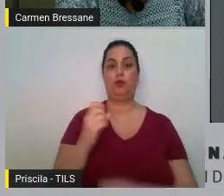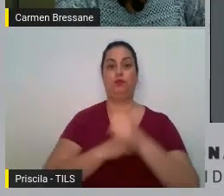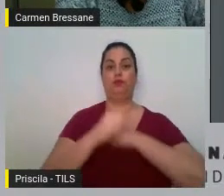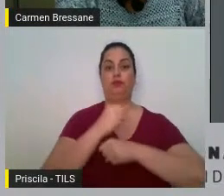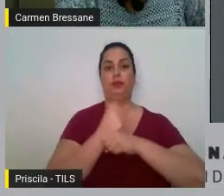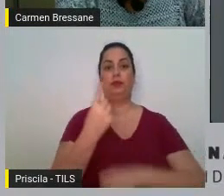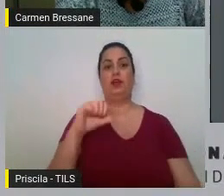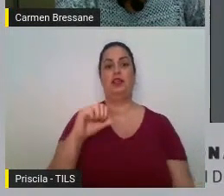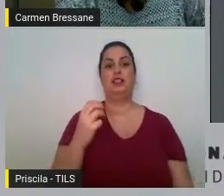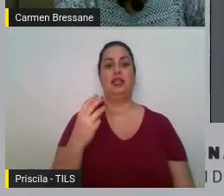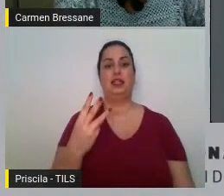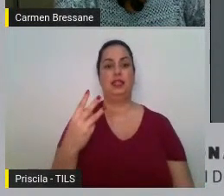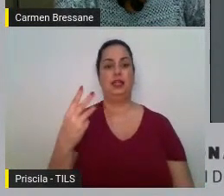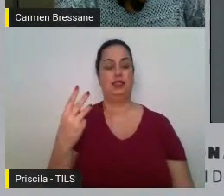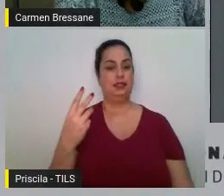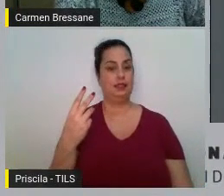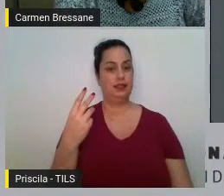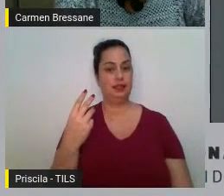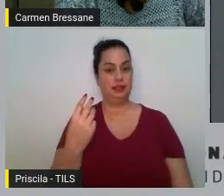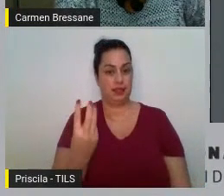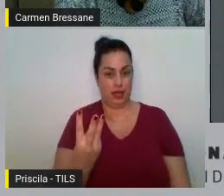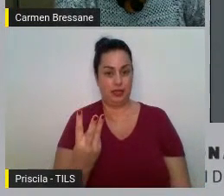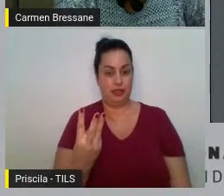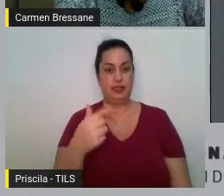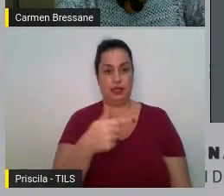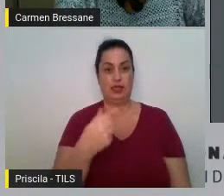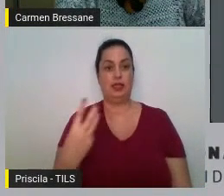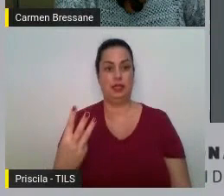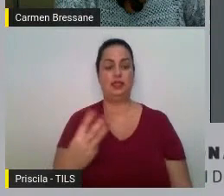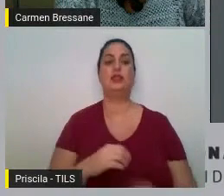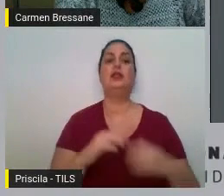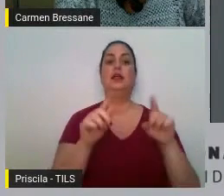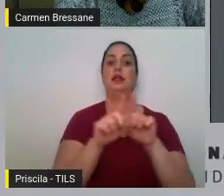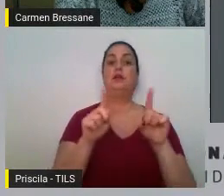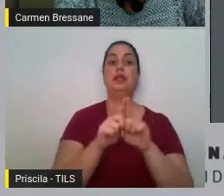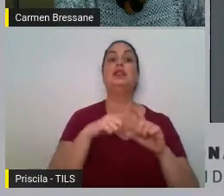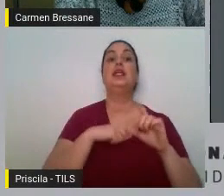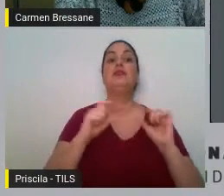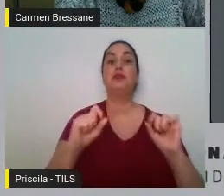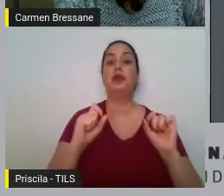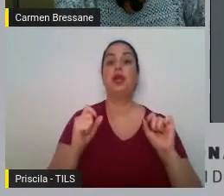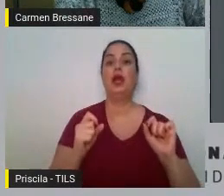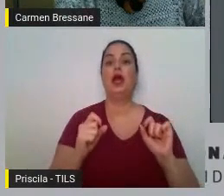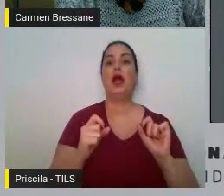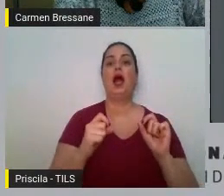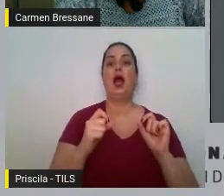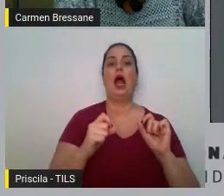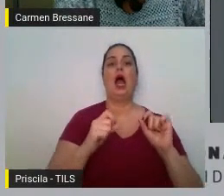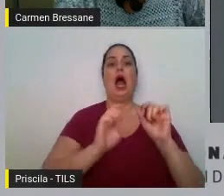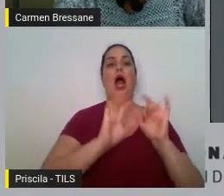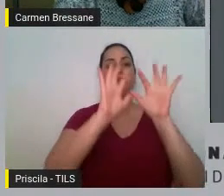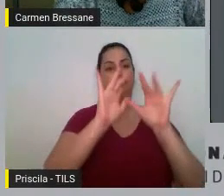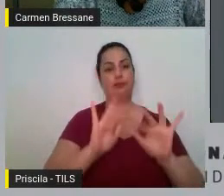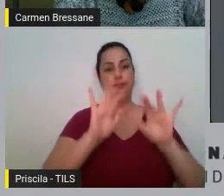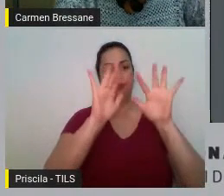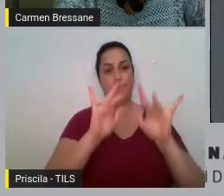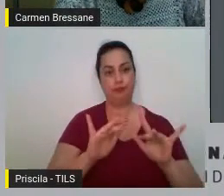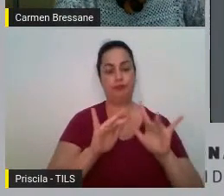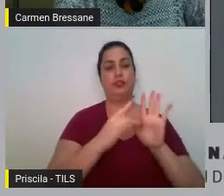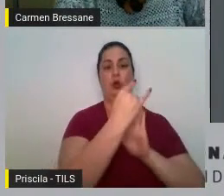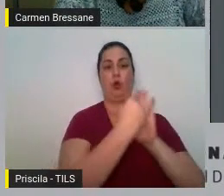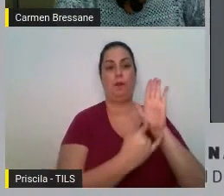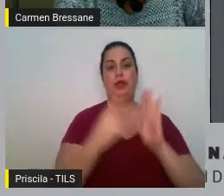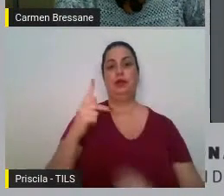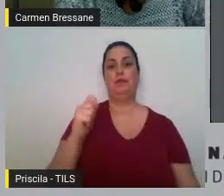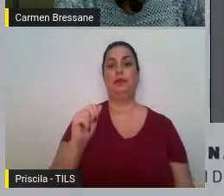2931 houve a emissão de pareceres pela procuradoria geral do município